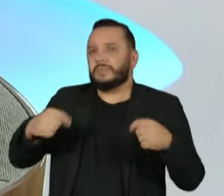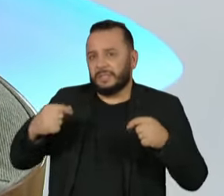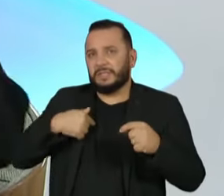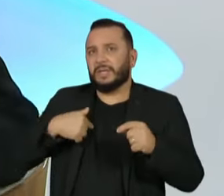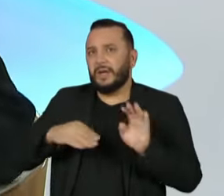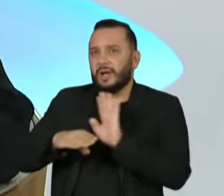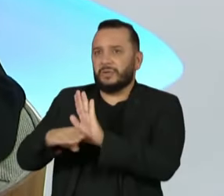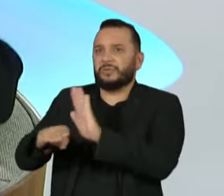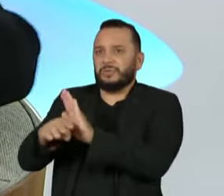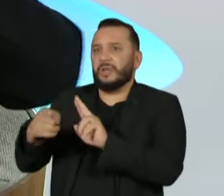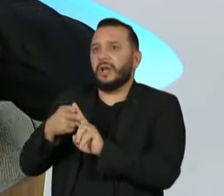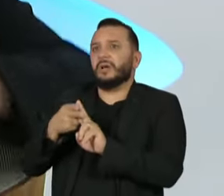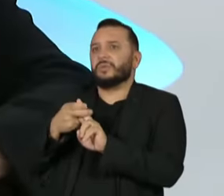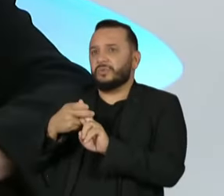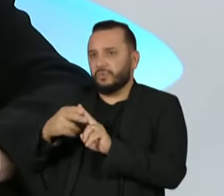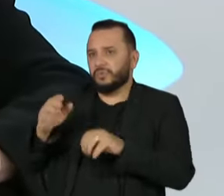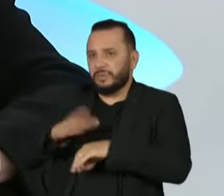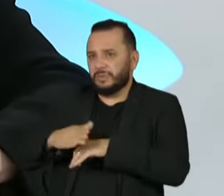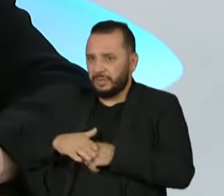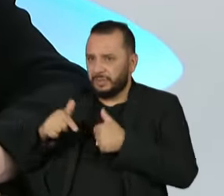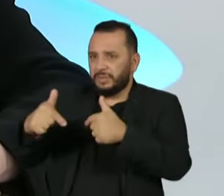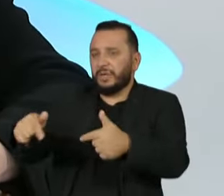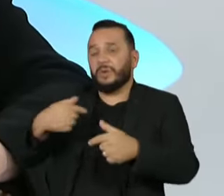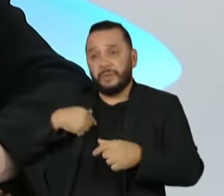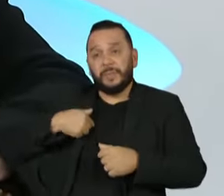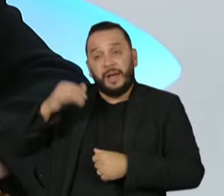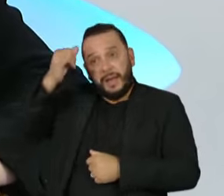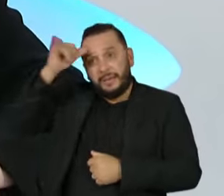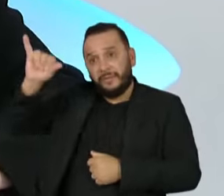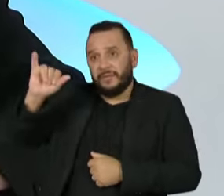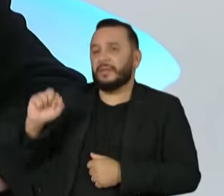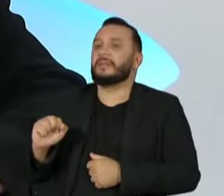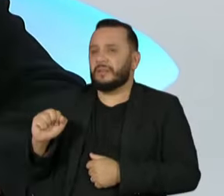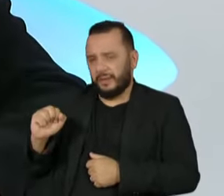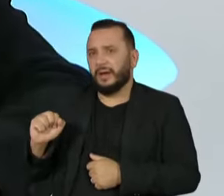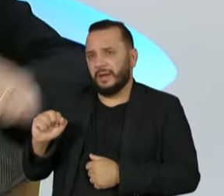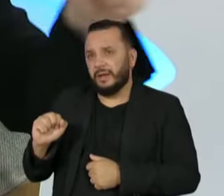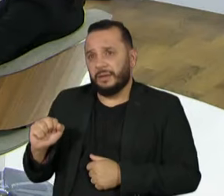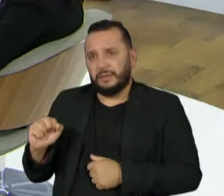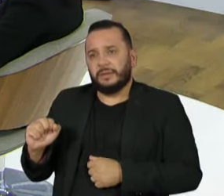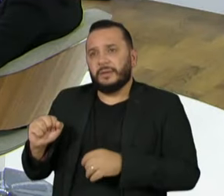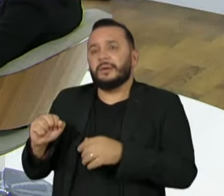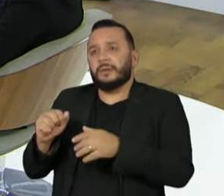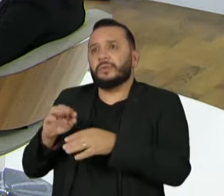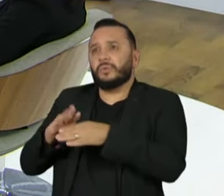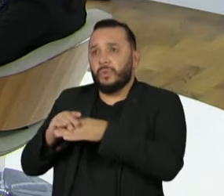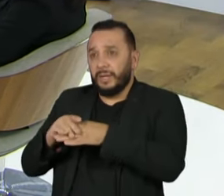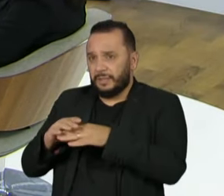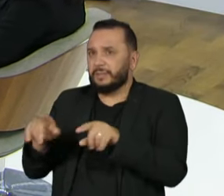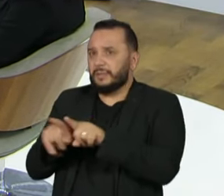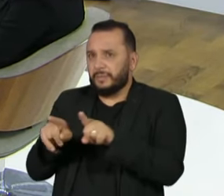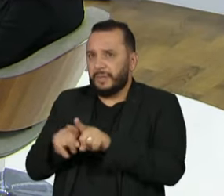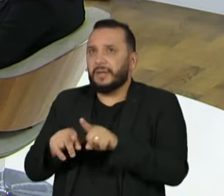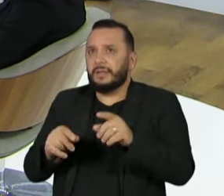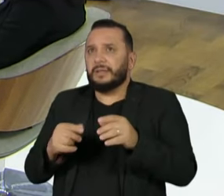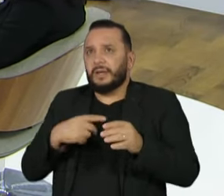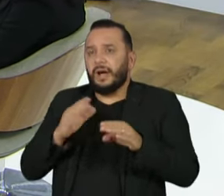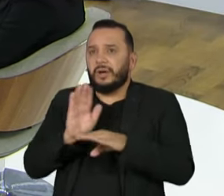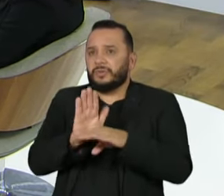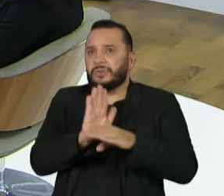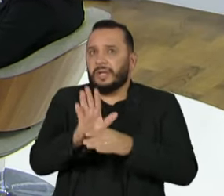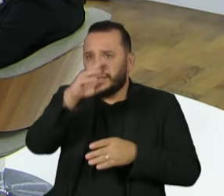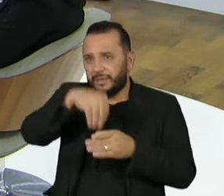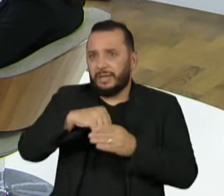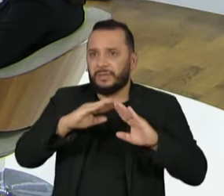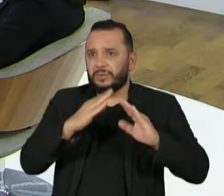que o SUS faça o seu dever, não só na prevenção, e aí entra nessa questão que você me perguntou, dentro das escolas, fora das